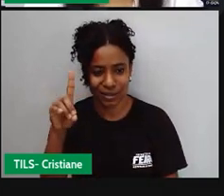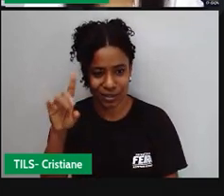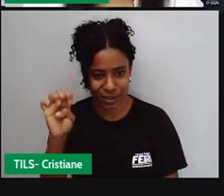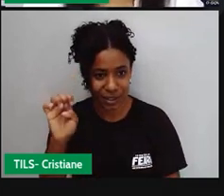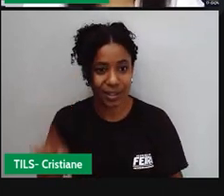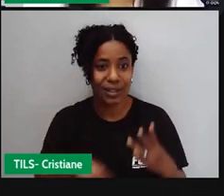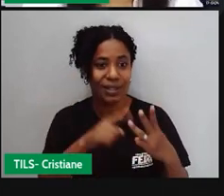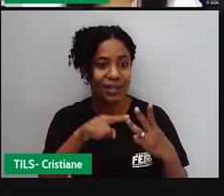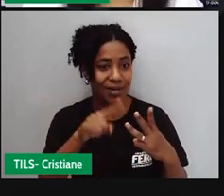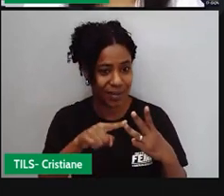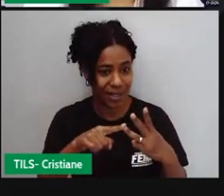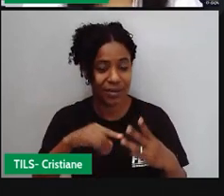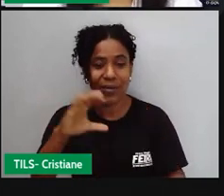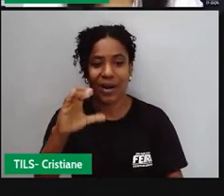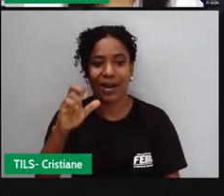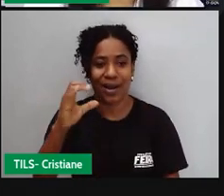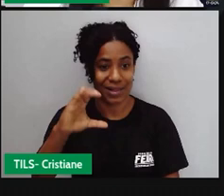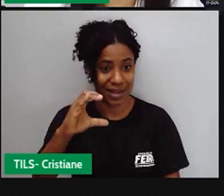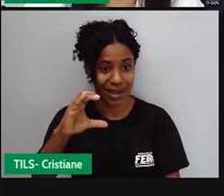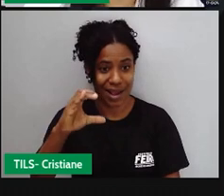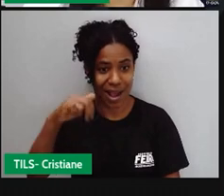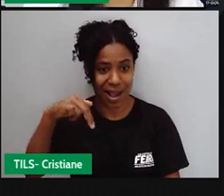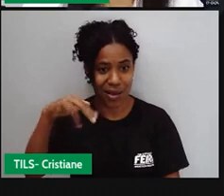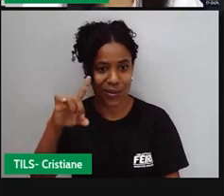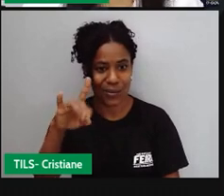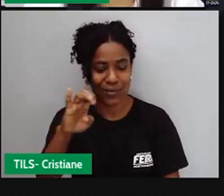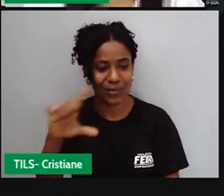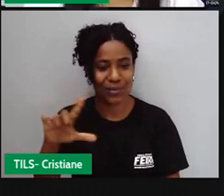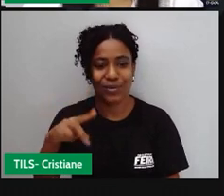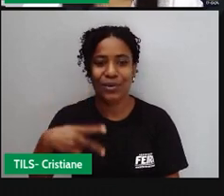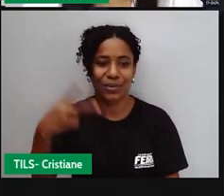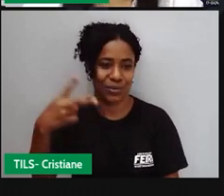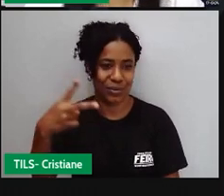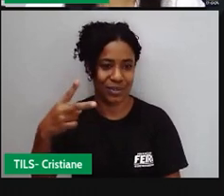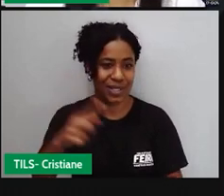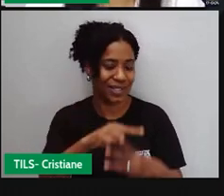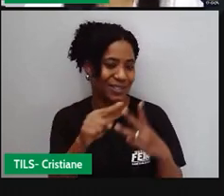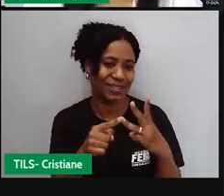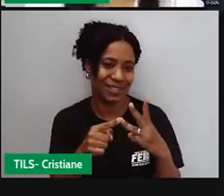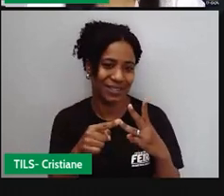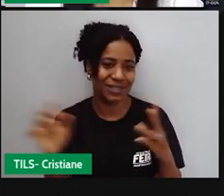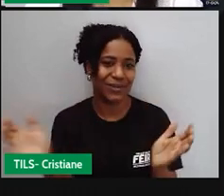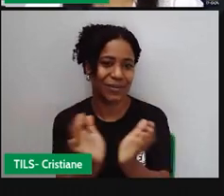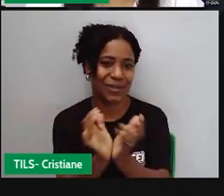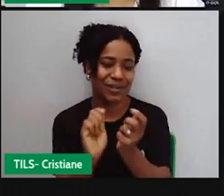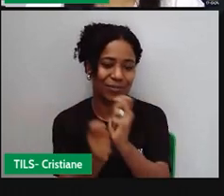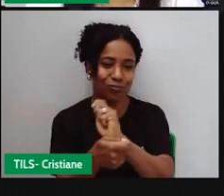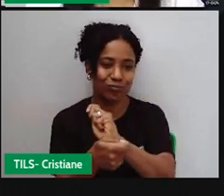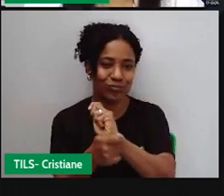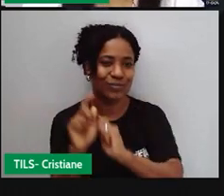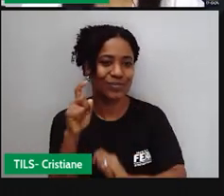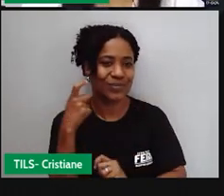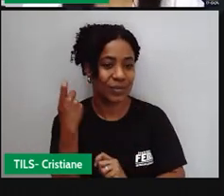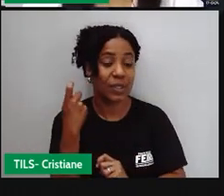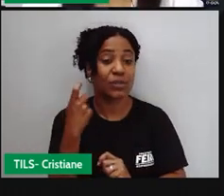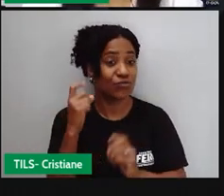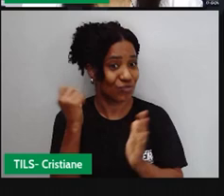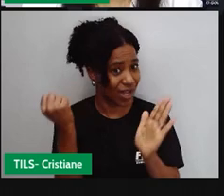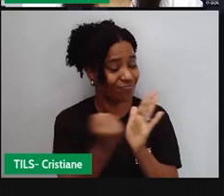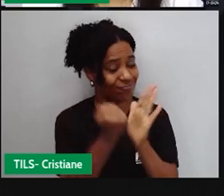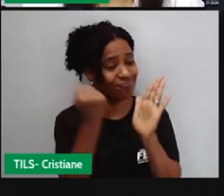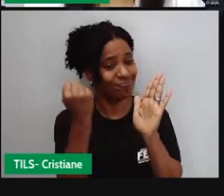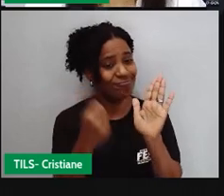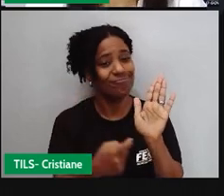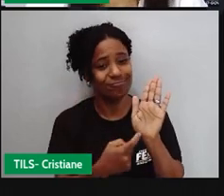Então, são três comunidades quilombolas já reconhecidas pela Fundação Cultural Palmares. E esse